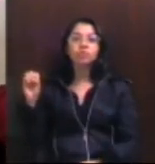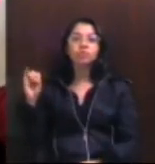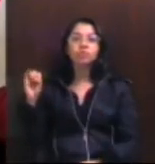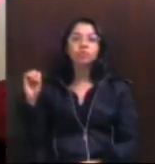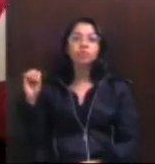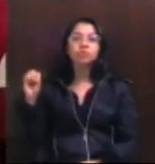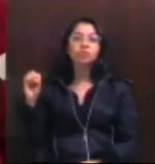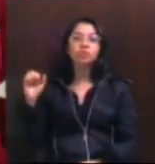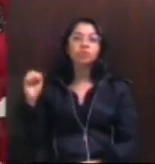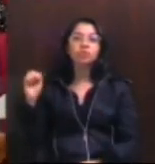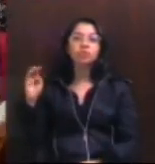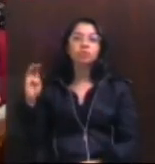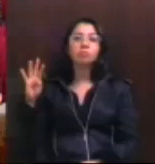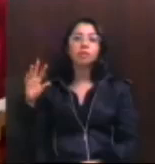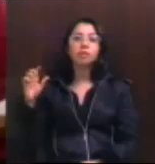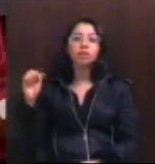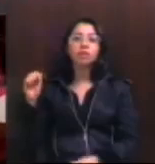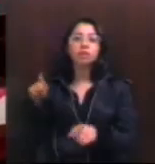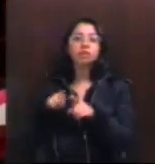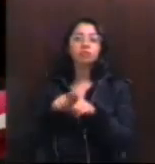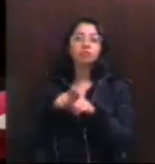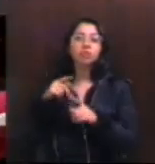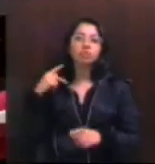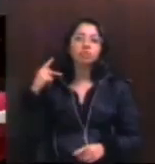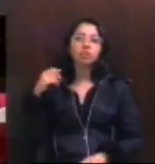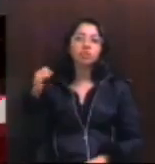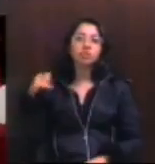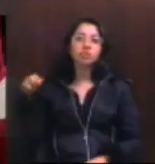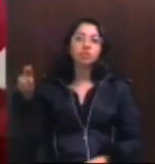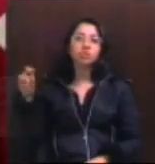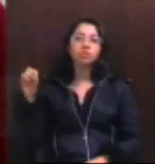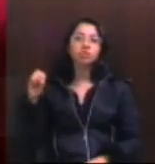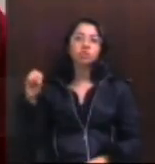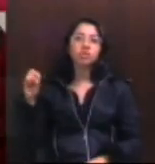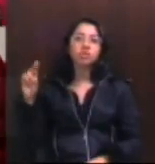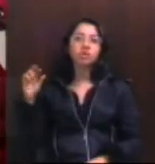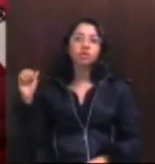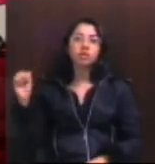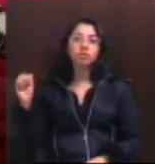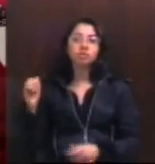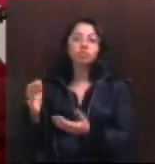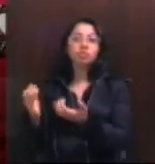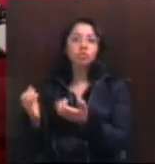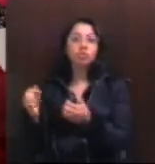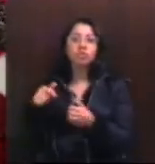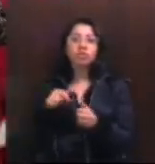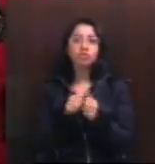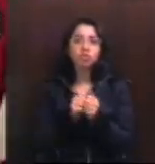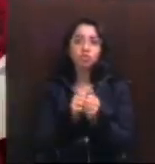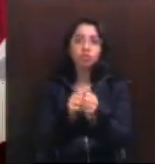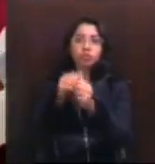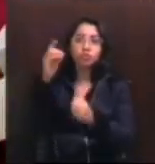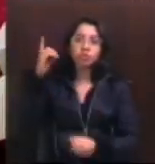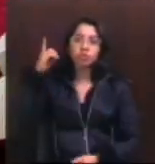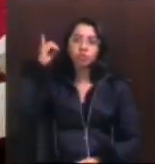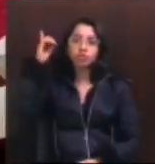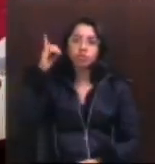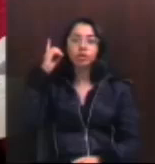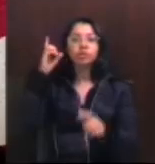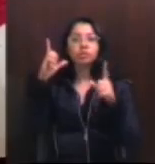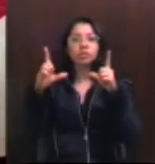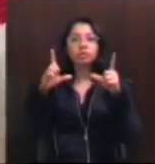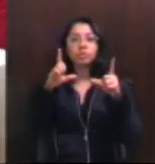Isabela Luzardo, a nossa vereadora Jussara Conique, que à mesa conosco. Juventude que está aqui nos acompanhando, os deputados e deputadas, a